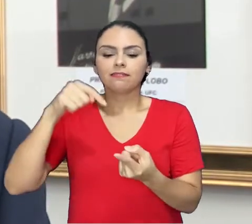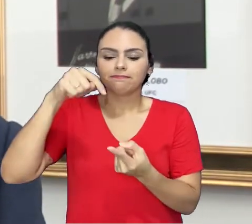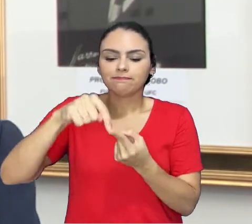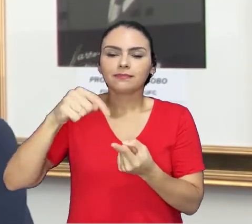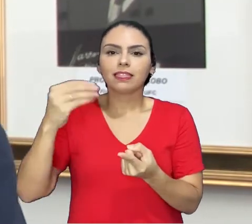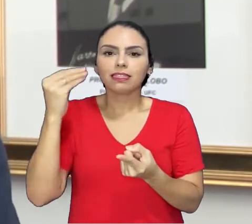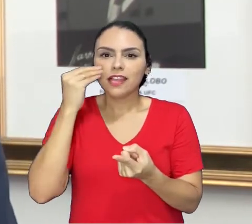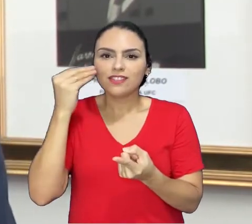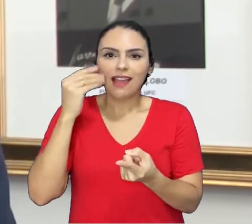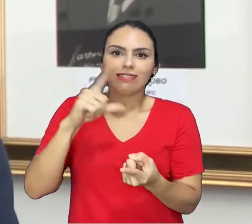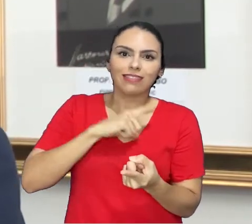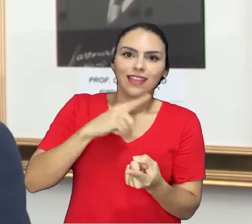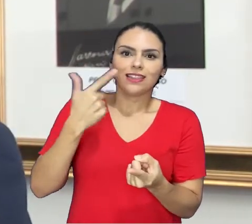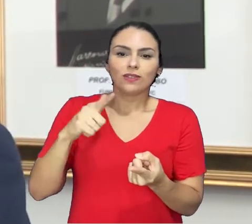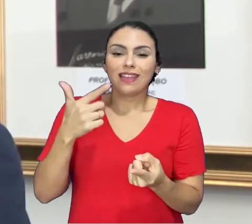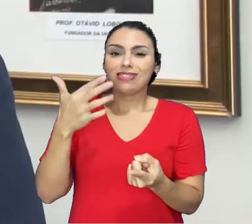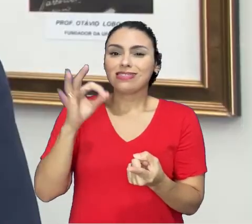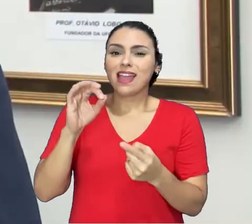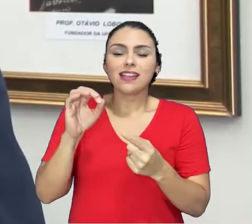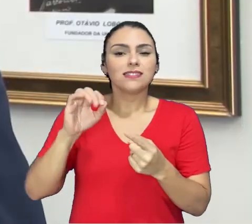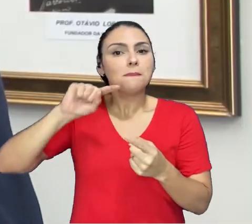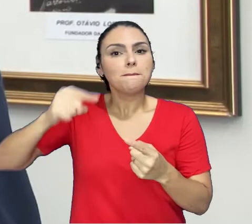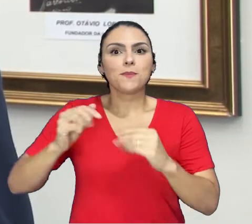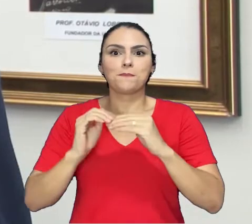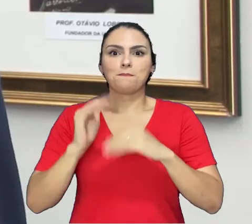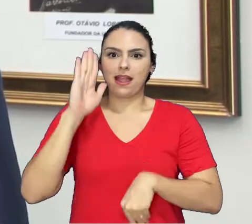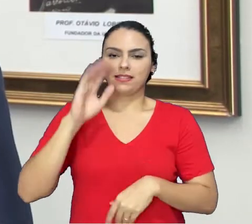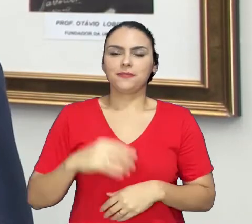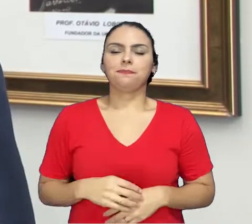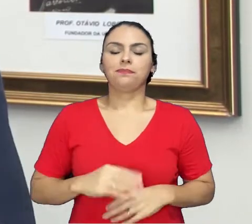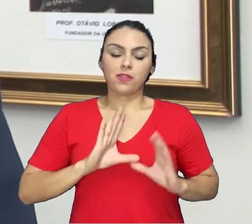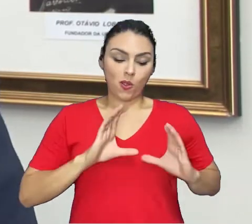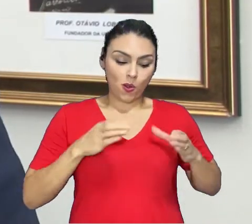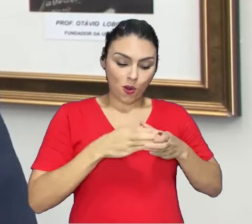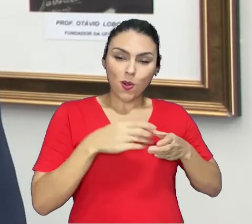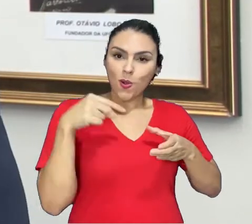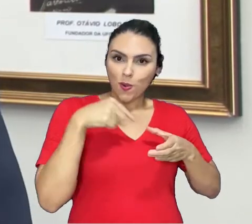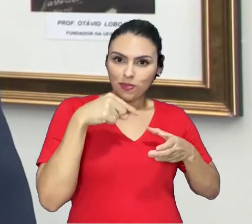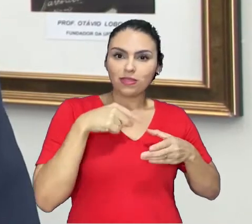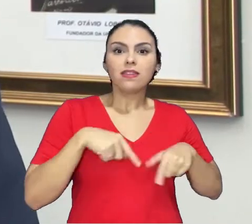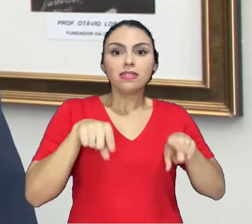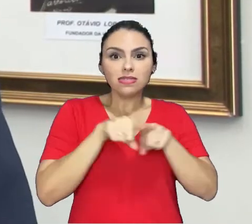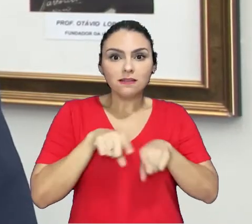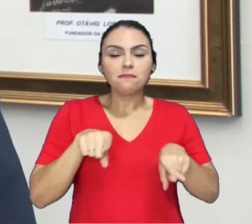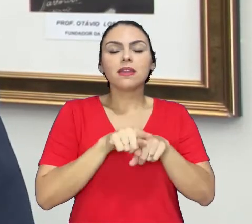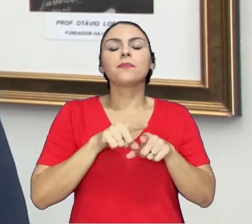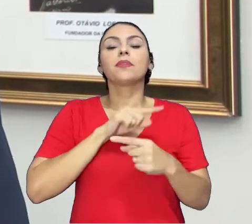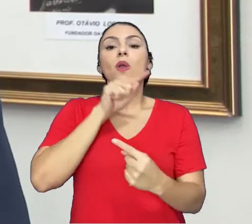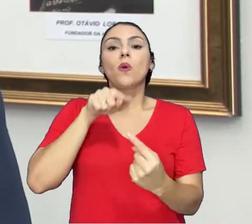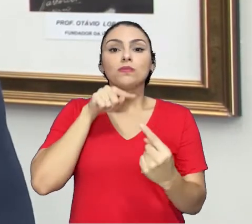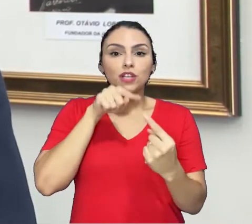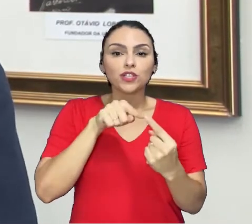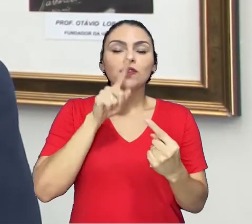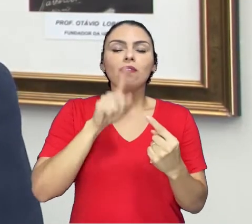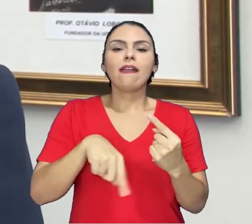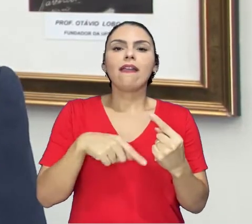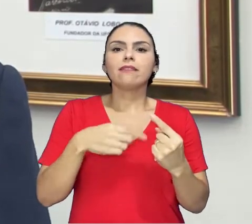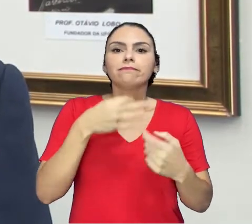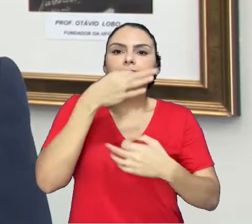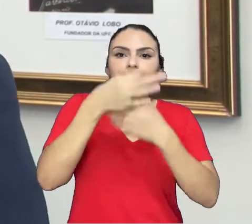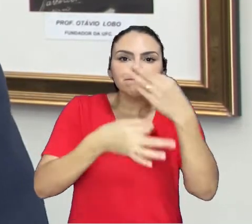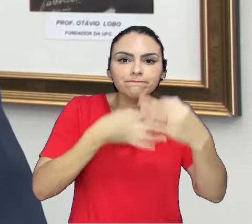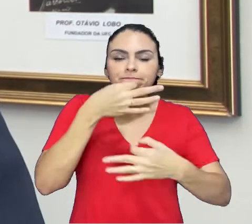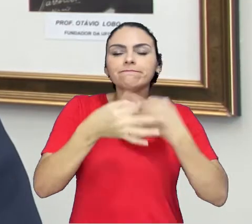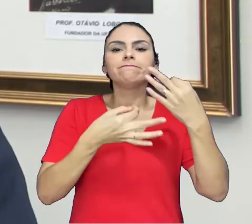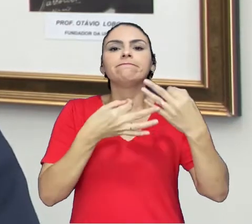rápidos na sua comunidade. Esse comitê também tinha uma finalidade de fazer as sugestões